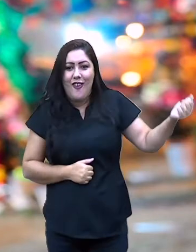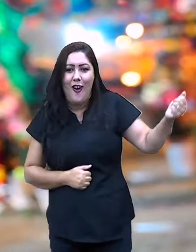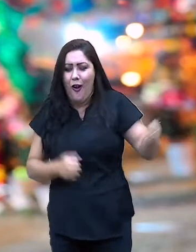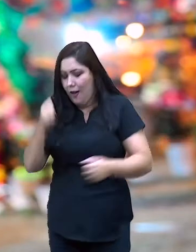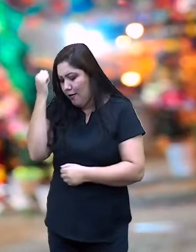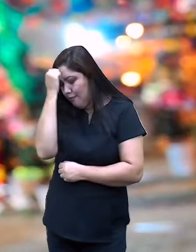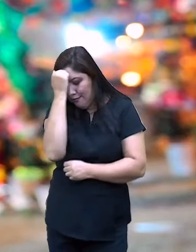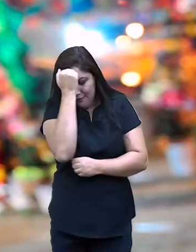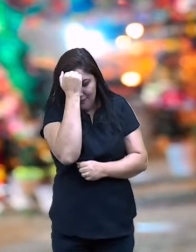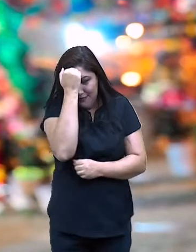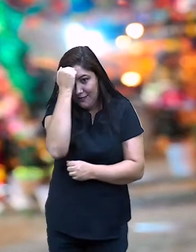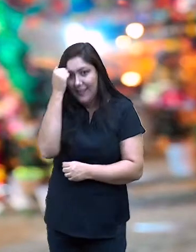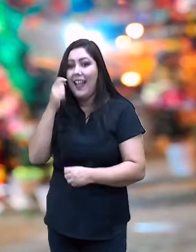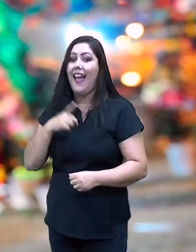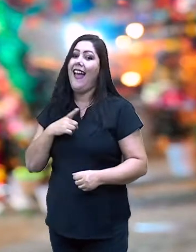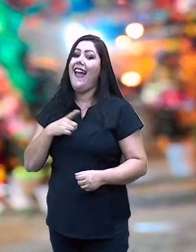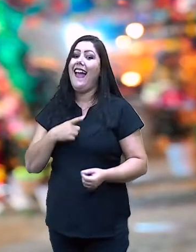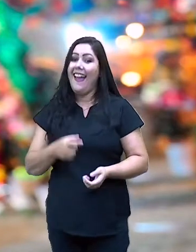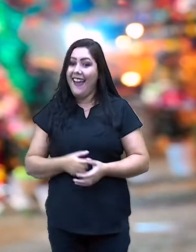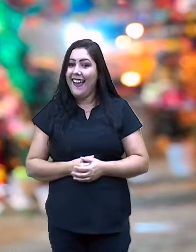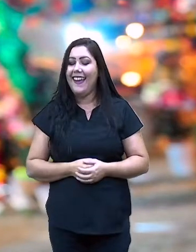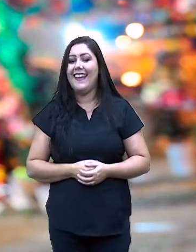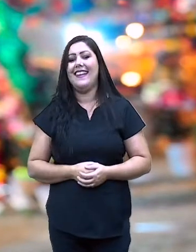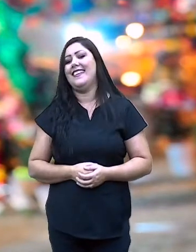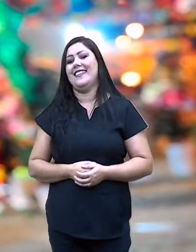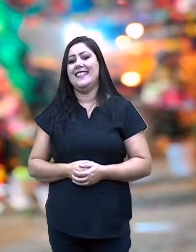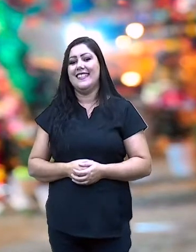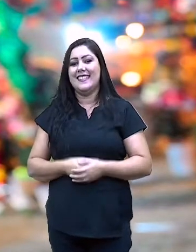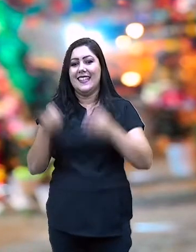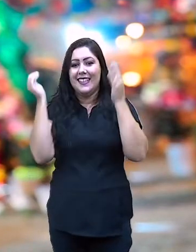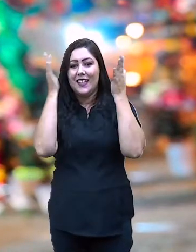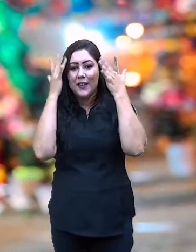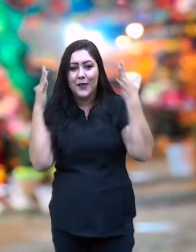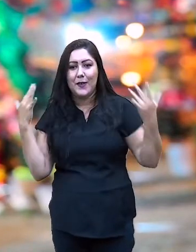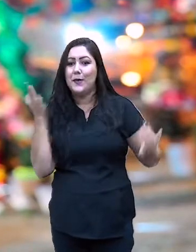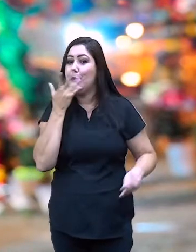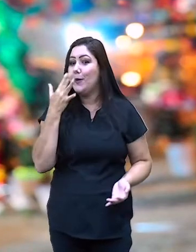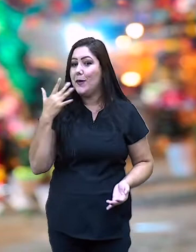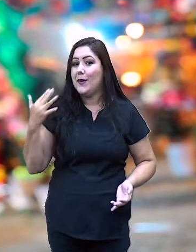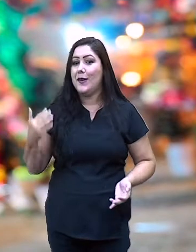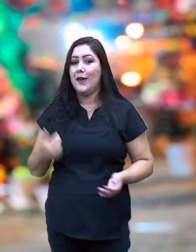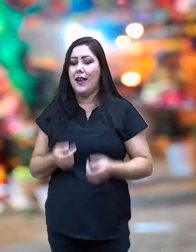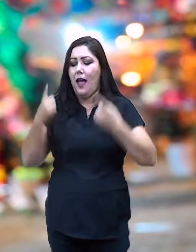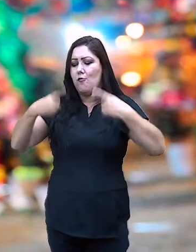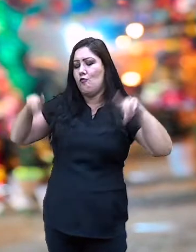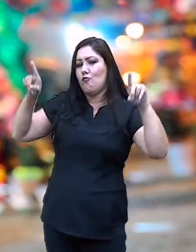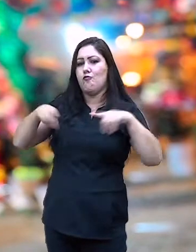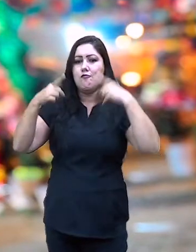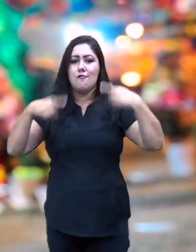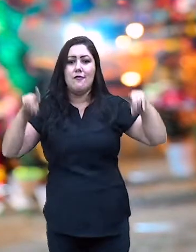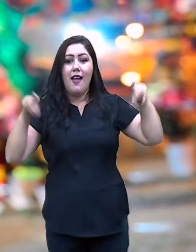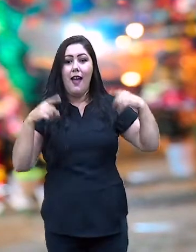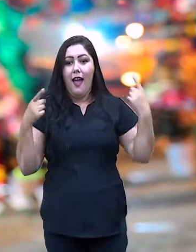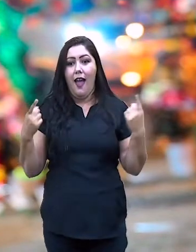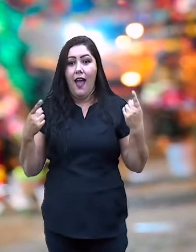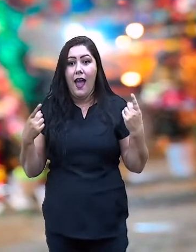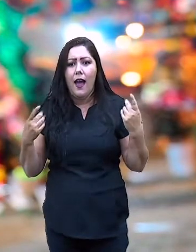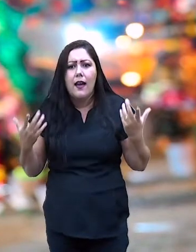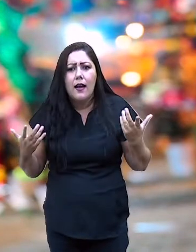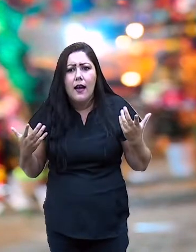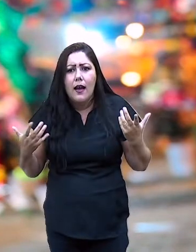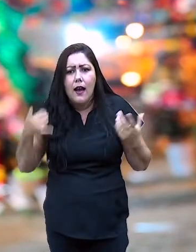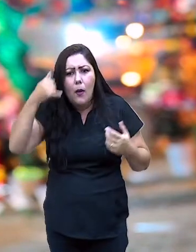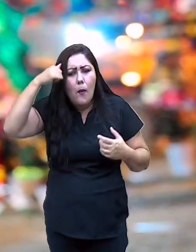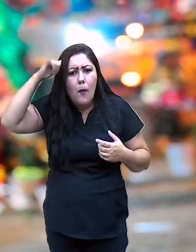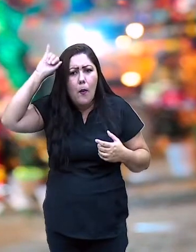Meu Boi, de todo esse colorido. A música sai, e esse boi, gente, tem pessoas dentro